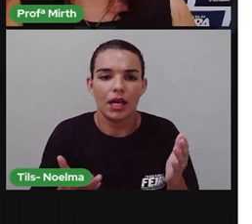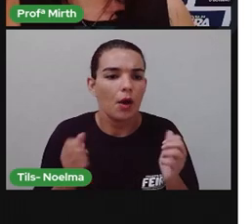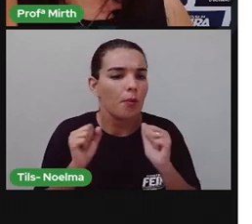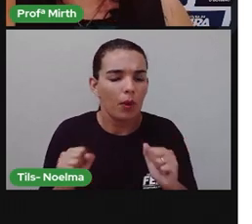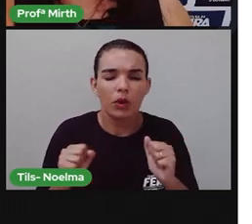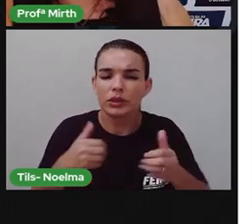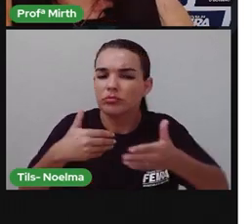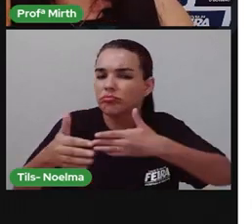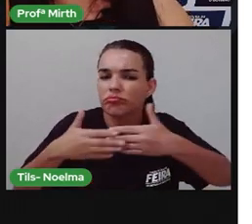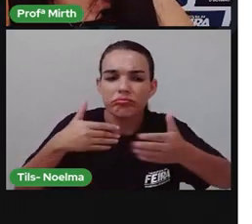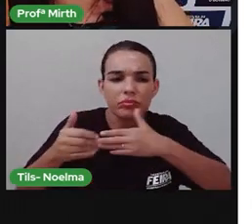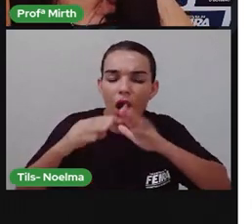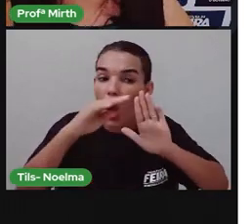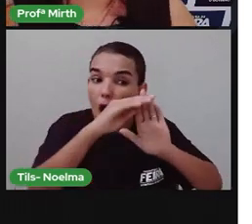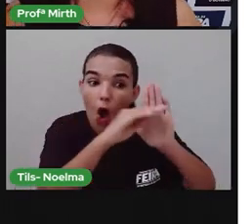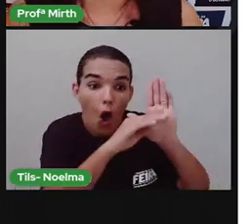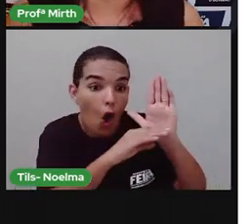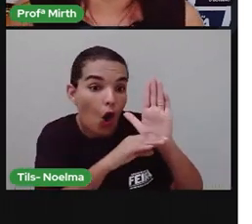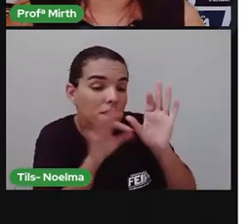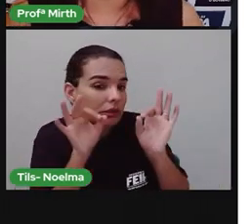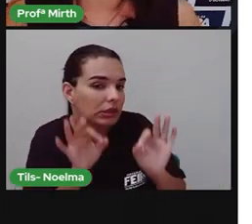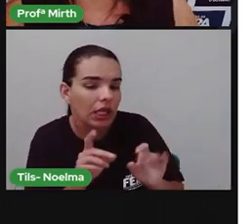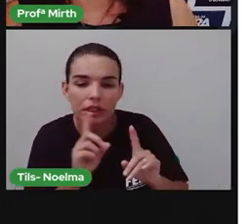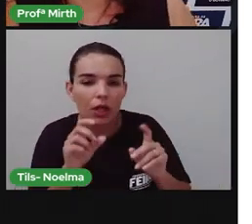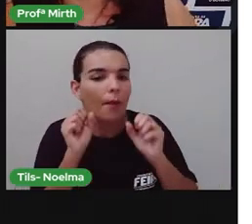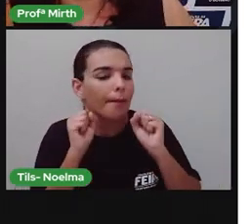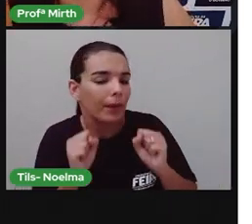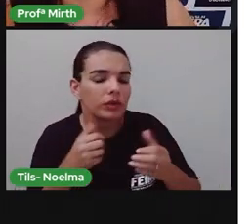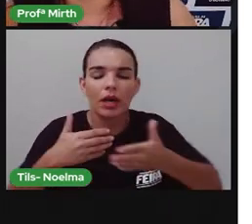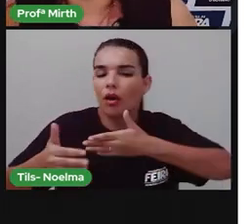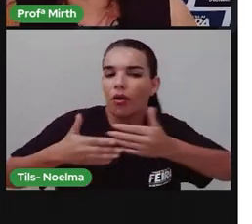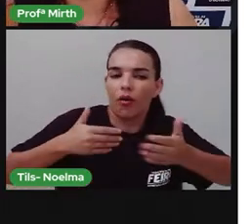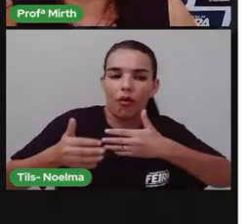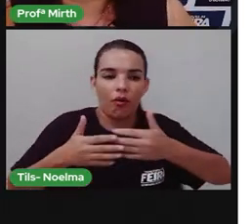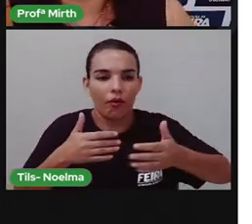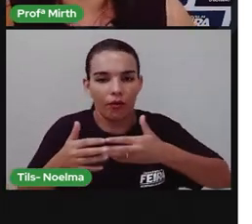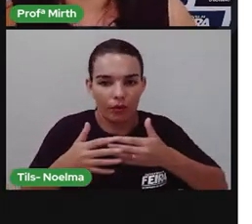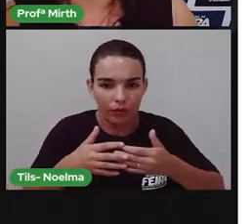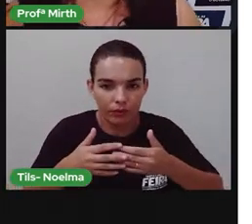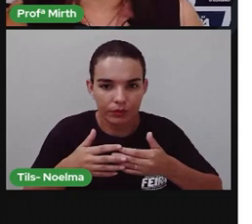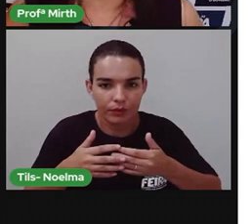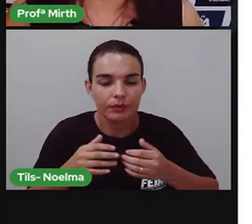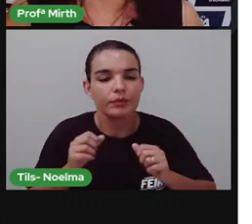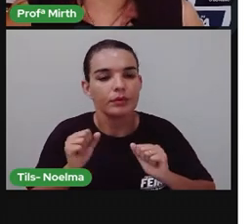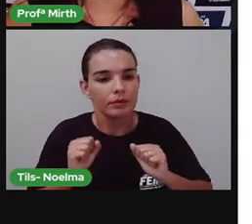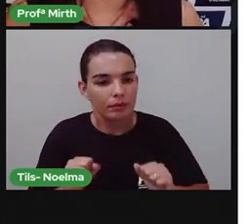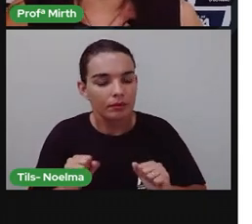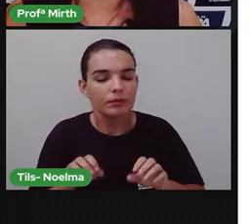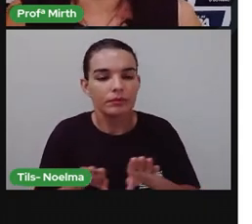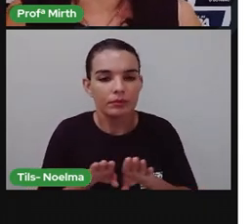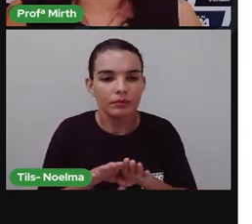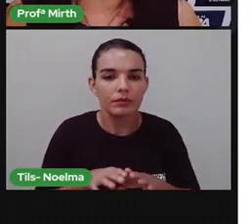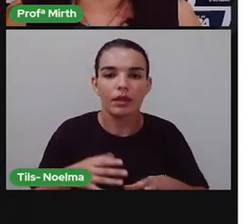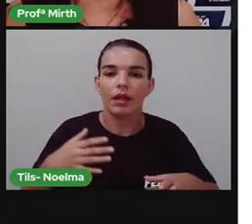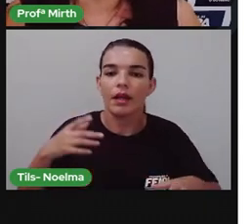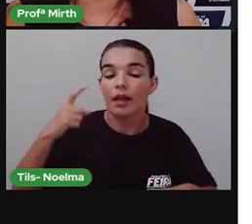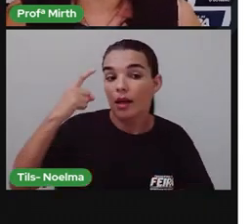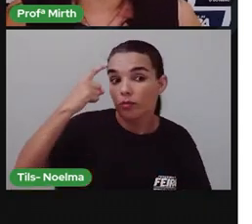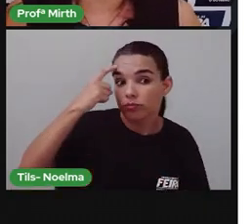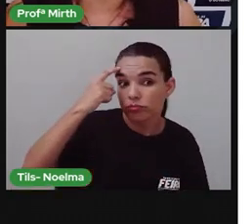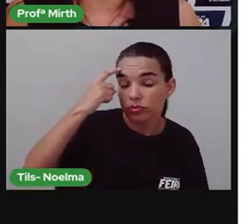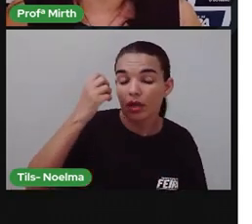seguindo essa ordem, né? De tempo, cronológica, que é o tempo, mas de forma aleatória ou